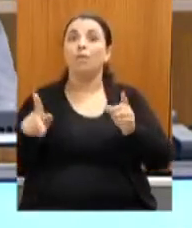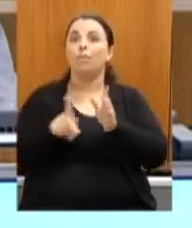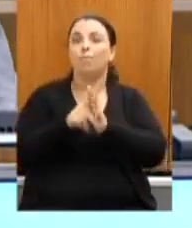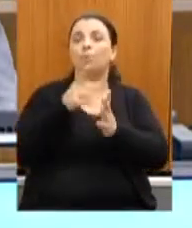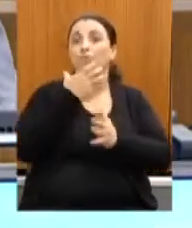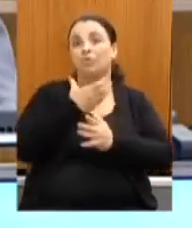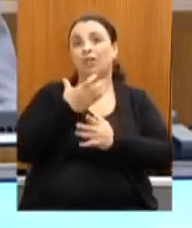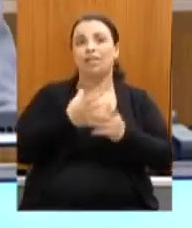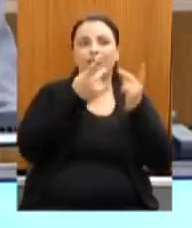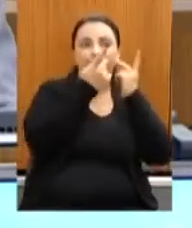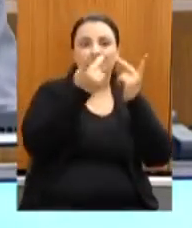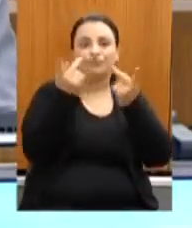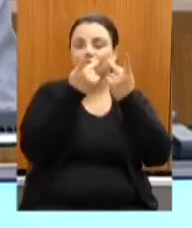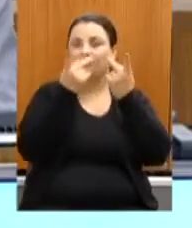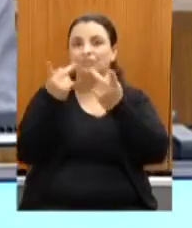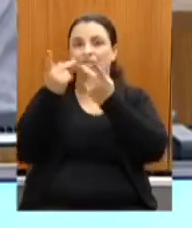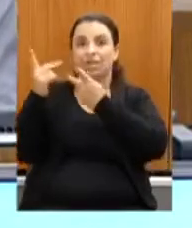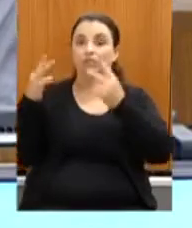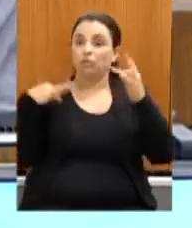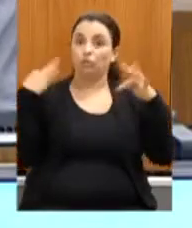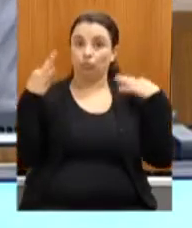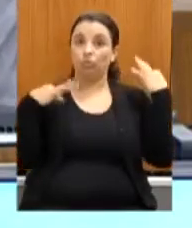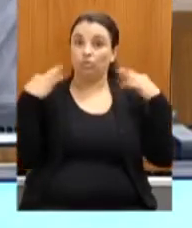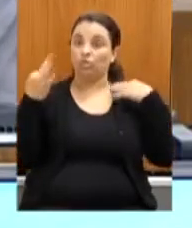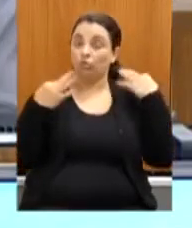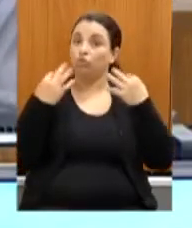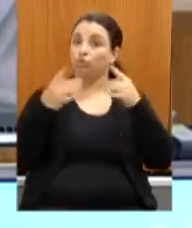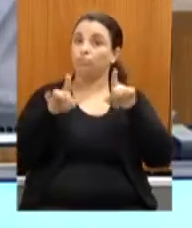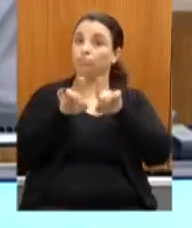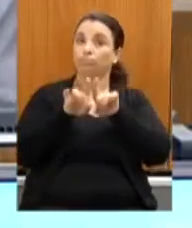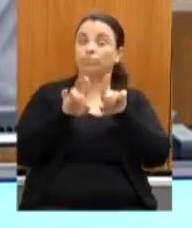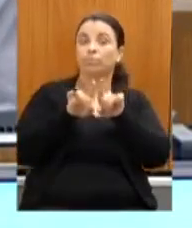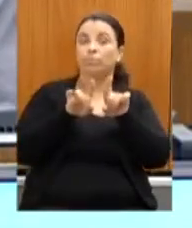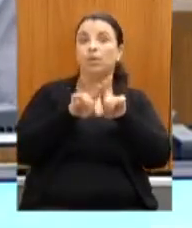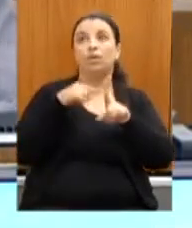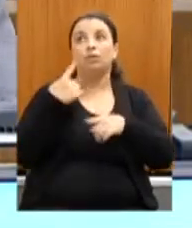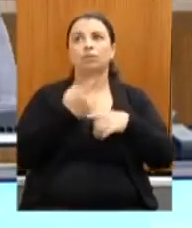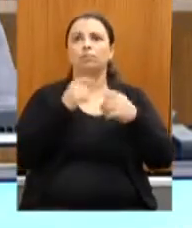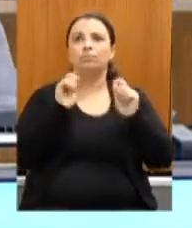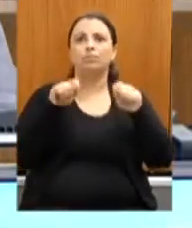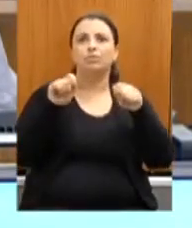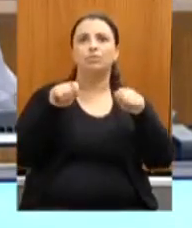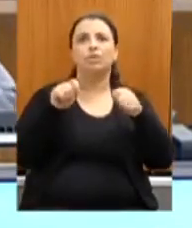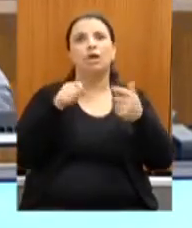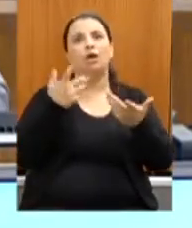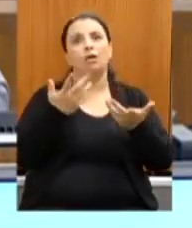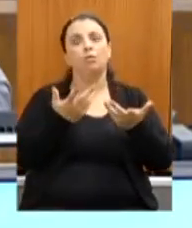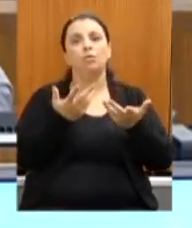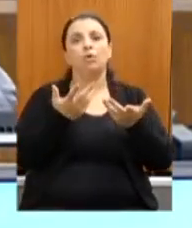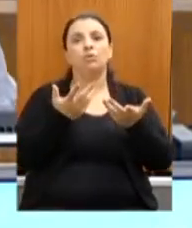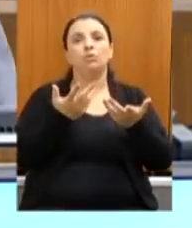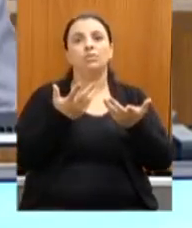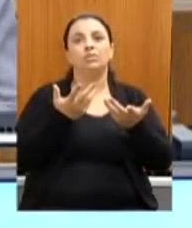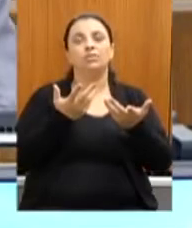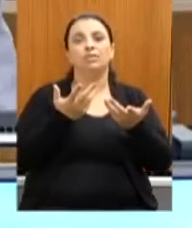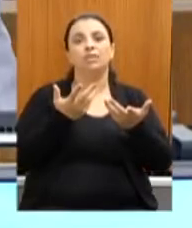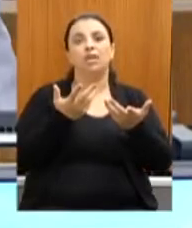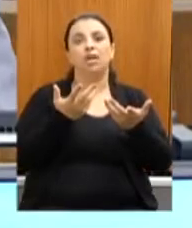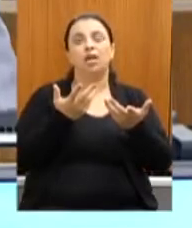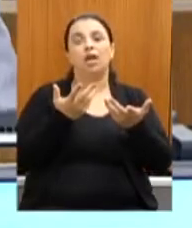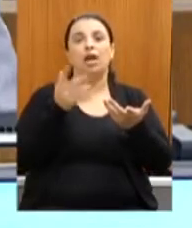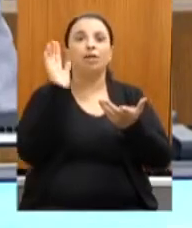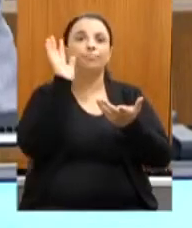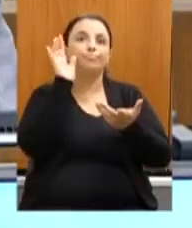turística, onde possamos, caso seja necessário, não seja possível estarmos de pé, podemos ir